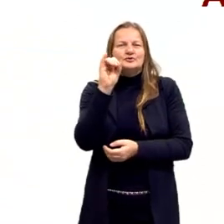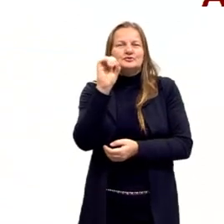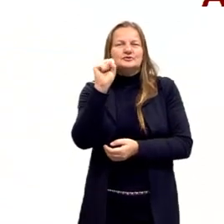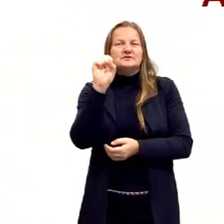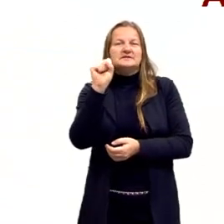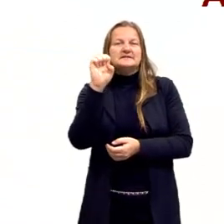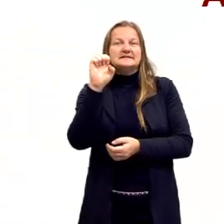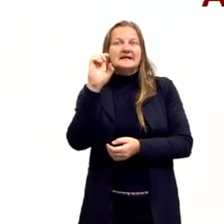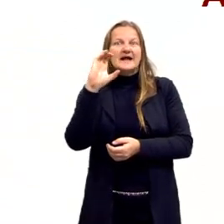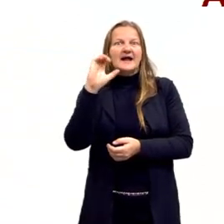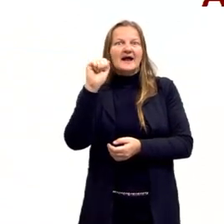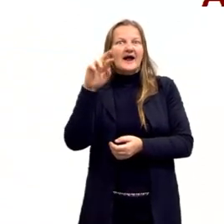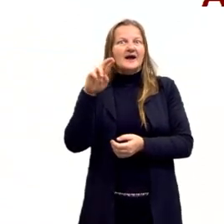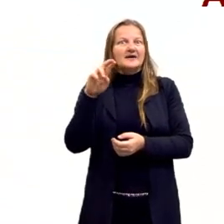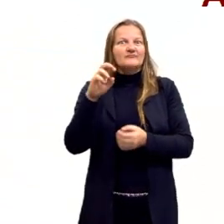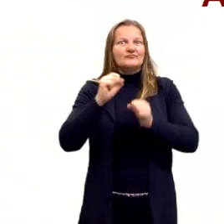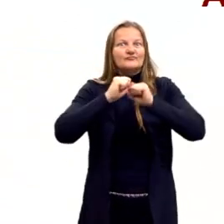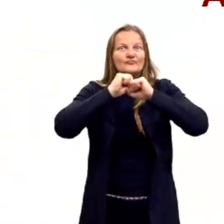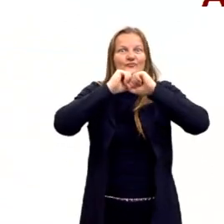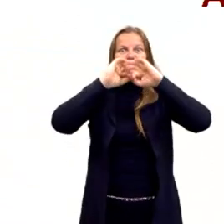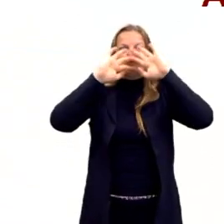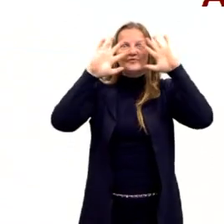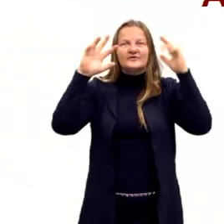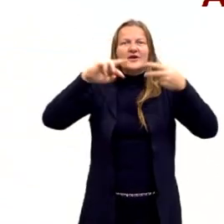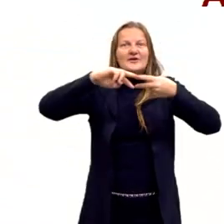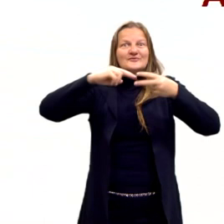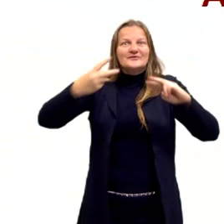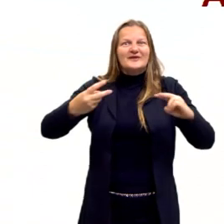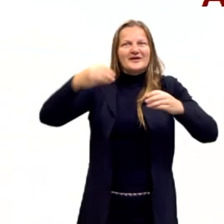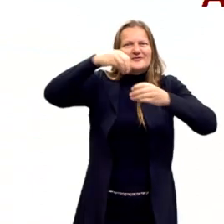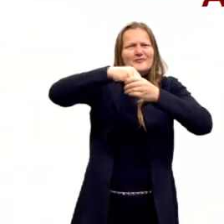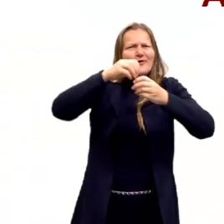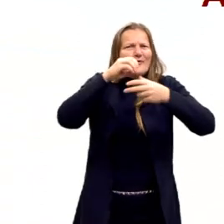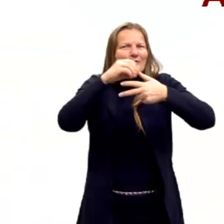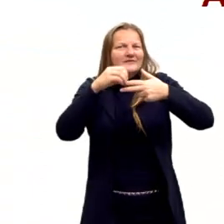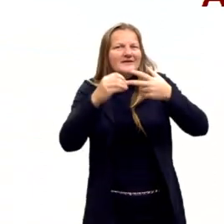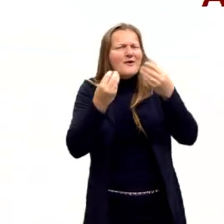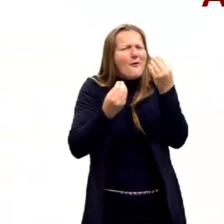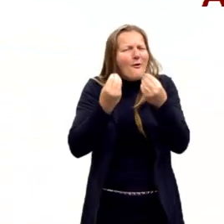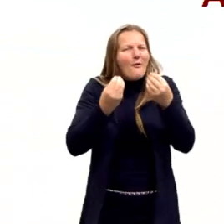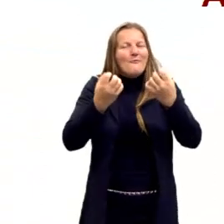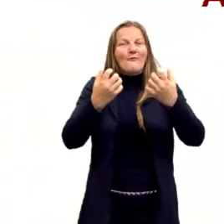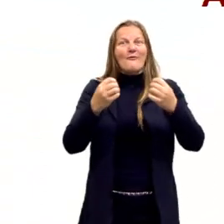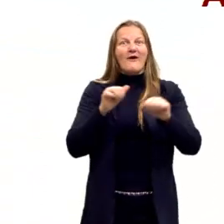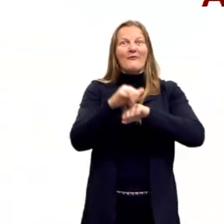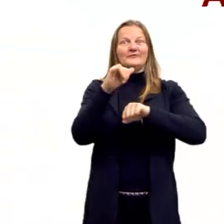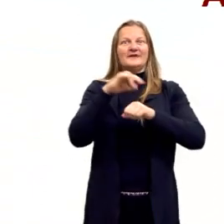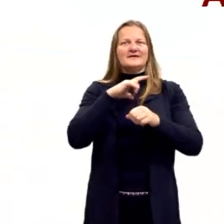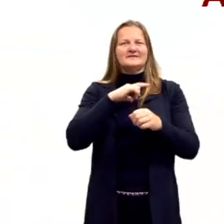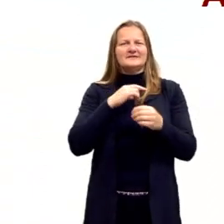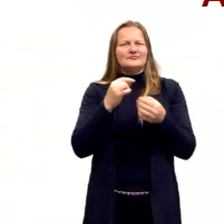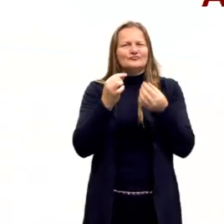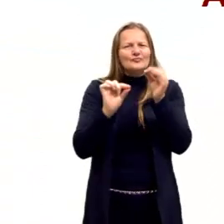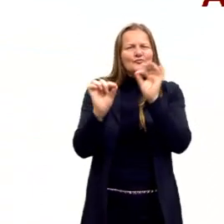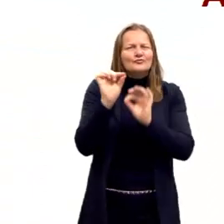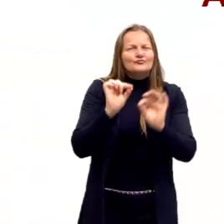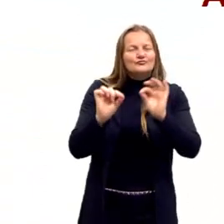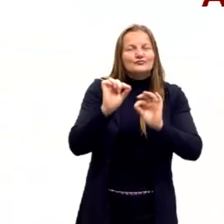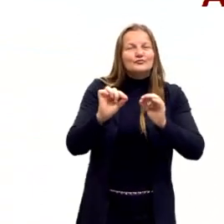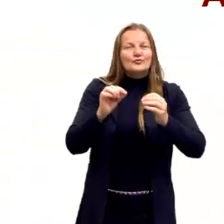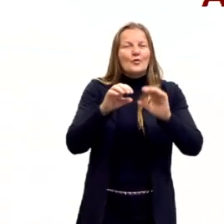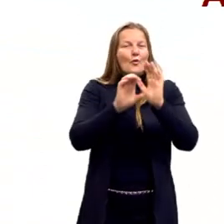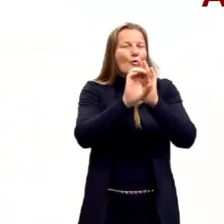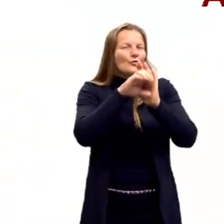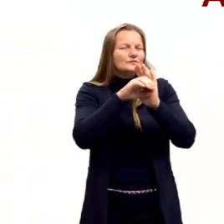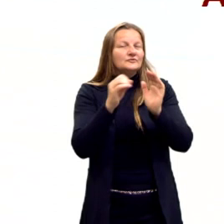genética do Enem, vamos analisar um pouquinho mais a fundo, pegar ali e dissecar os conceitos